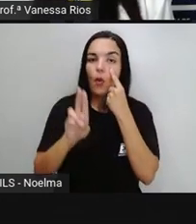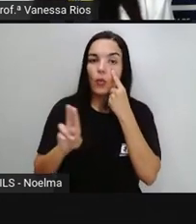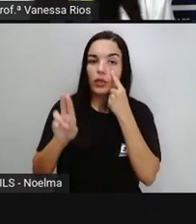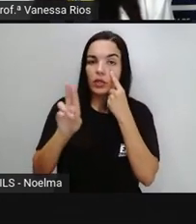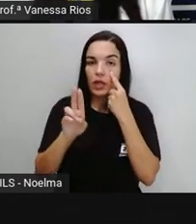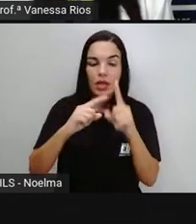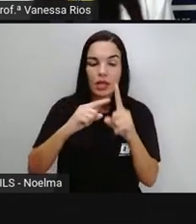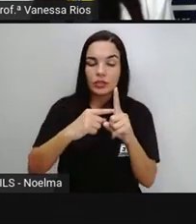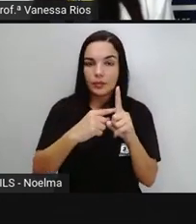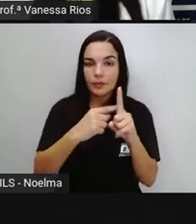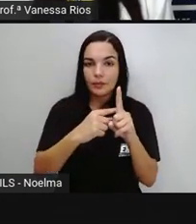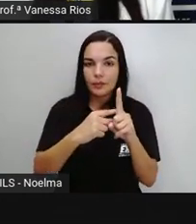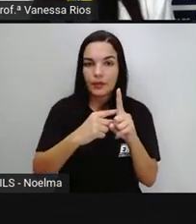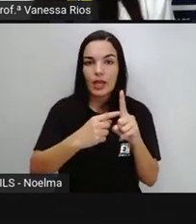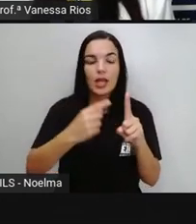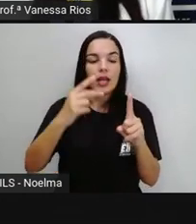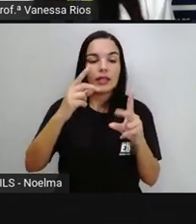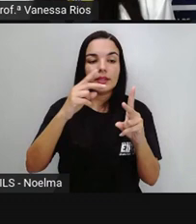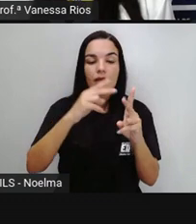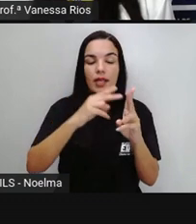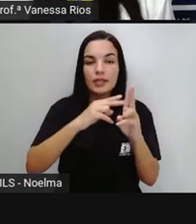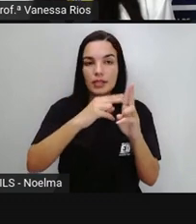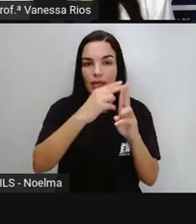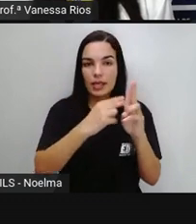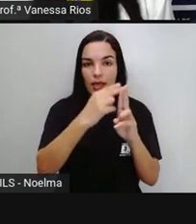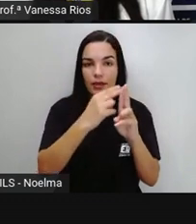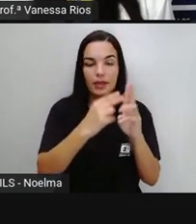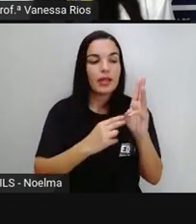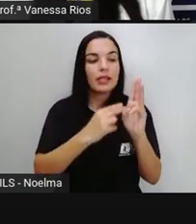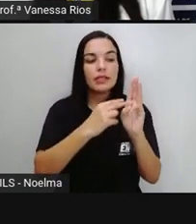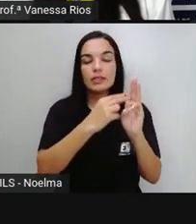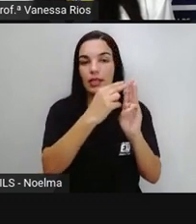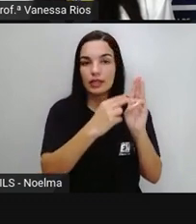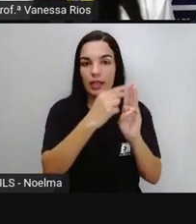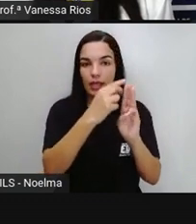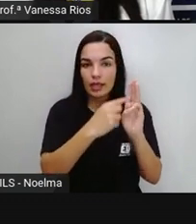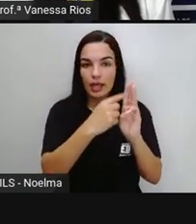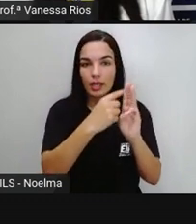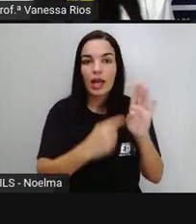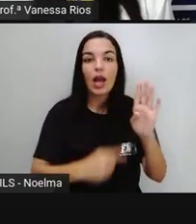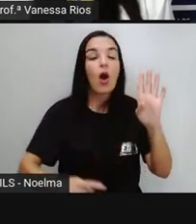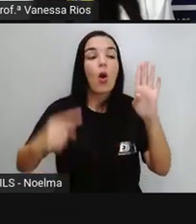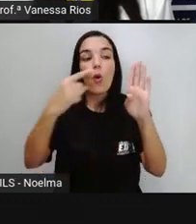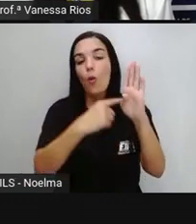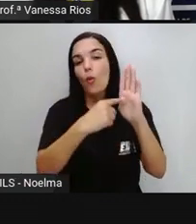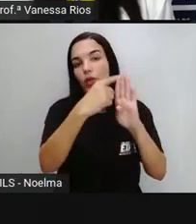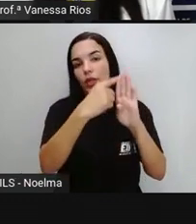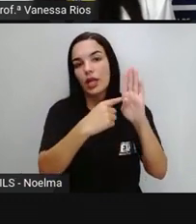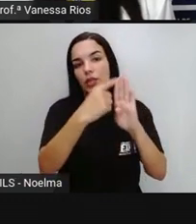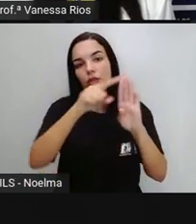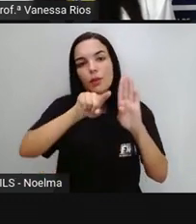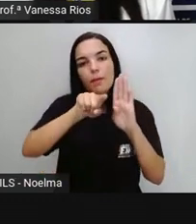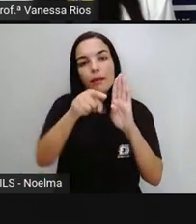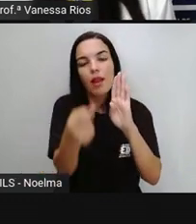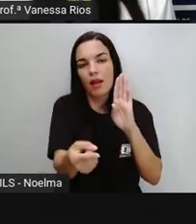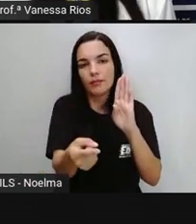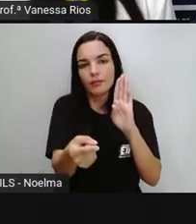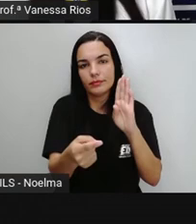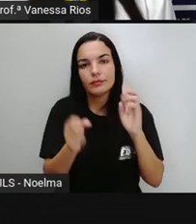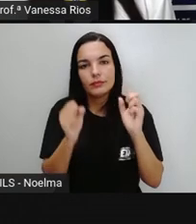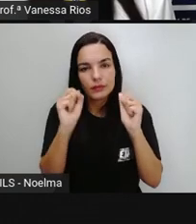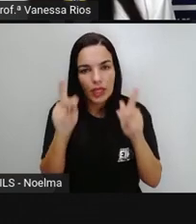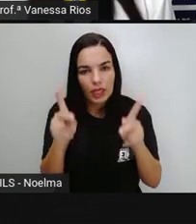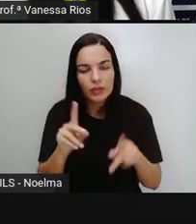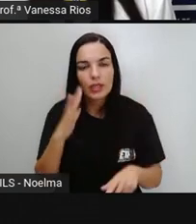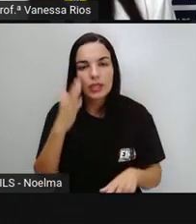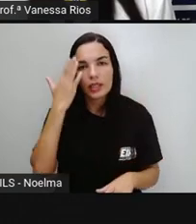é a unidade 4 é a dezena 8 é a centena E 1 é a unidade De milhar Então a gente